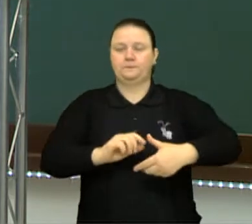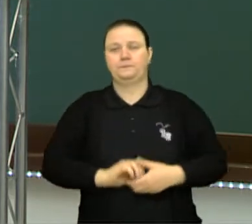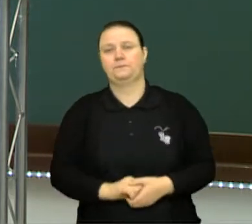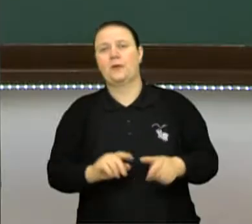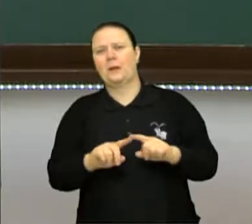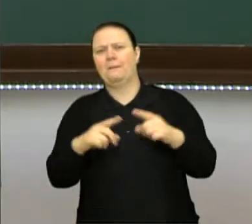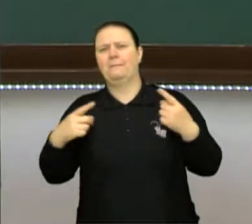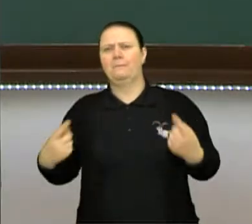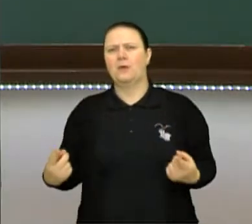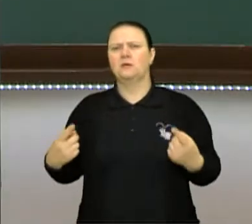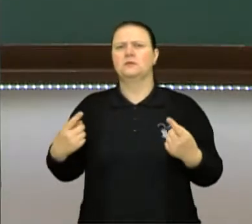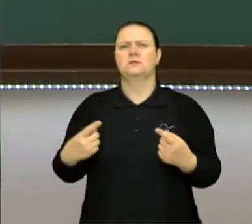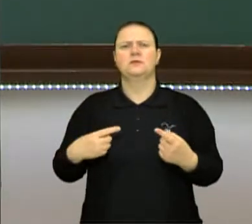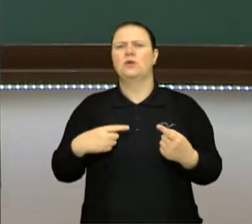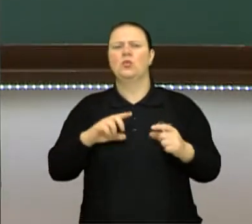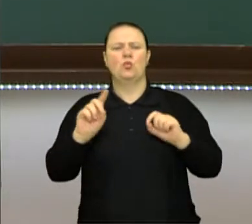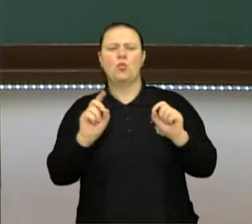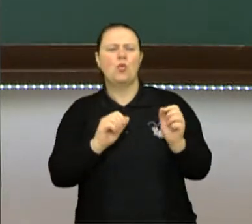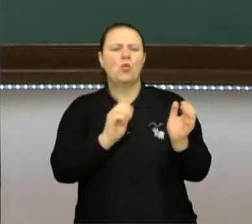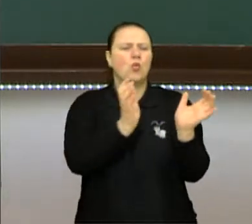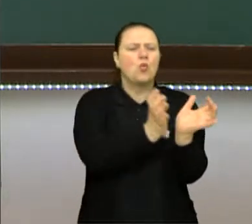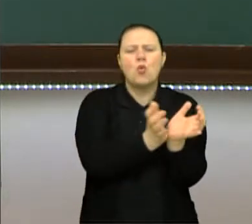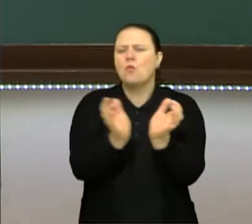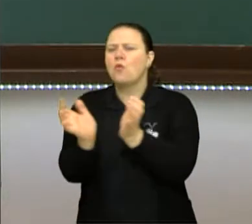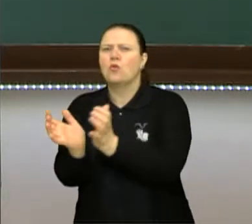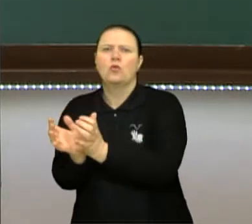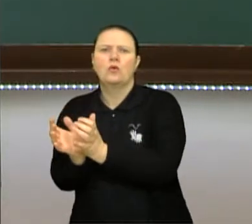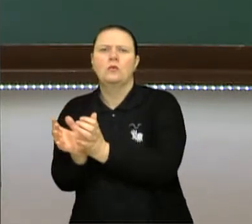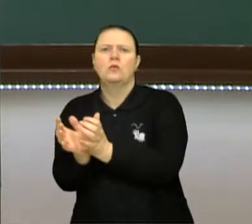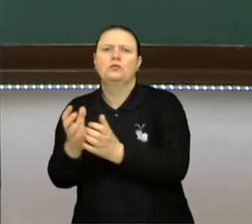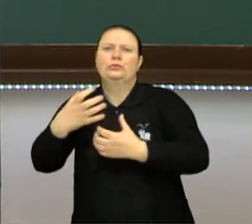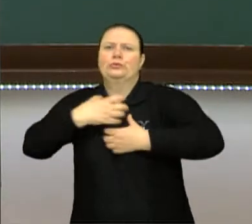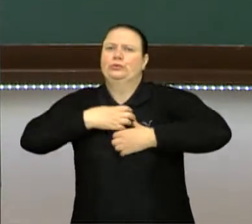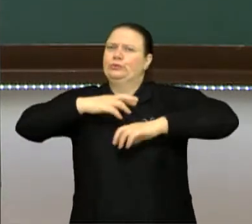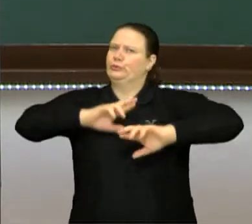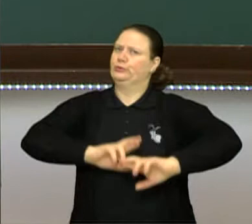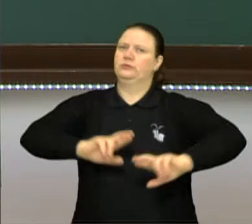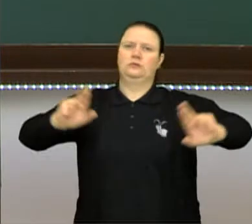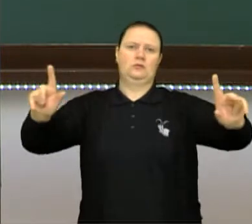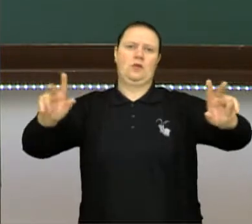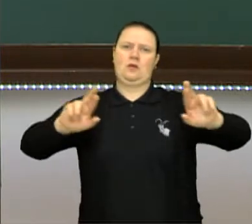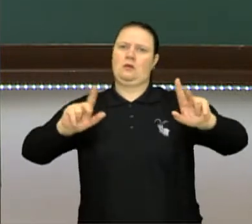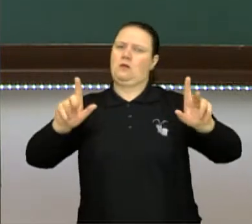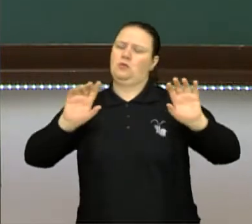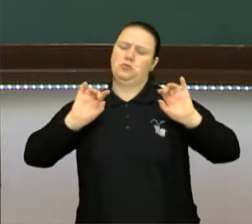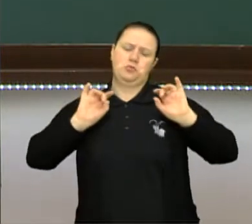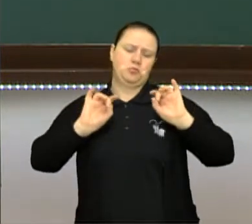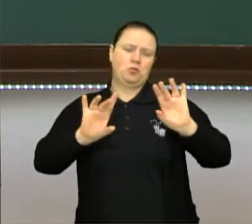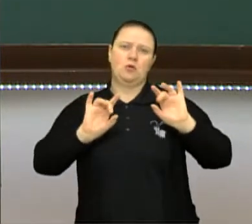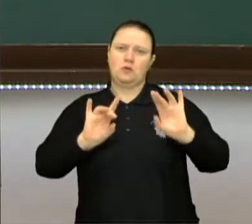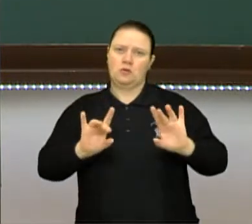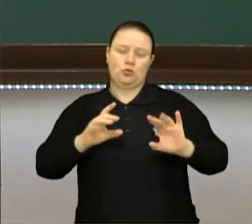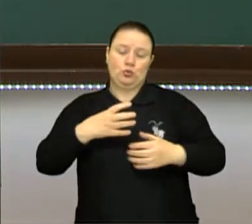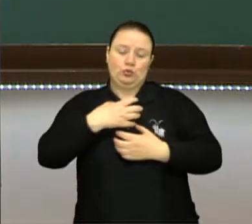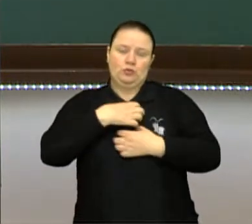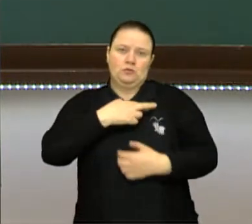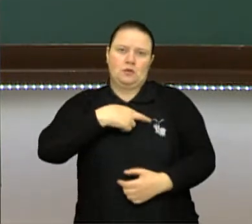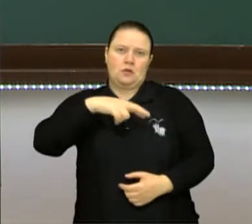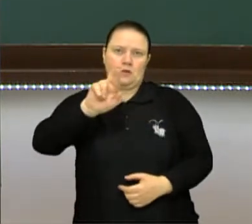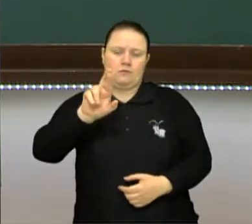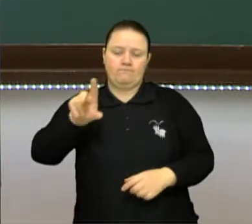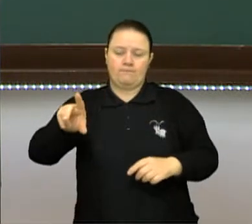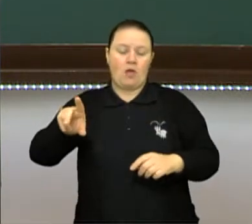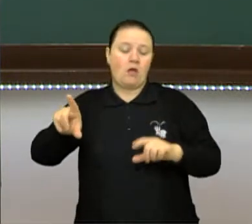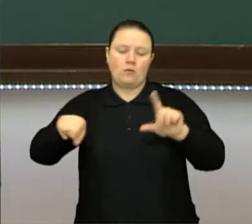isso não diminui, não exclui nenhum grupo, apenas coloca de uma maneira diferenciada uma forma religiosa a ser